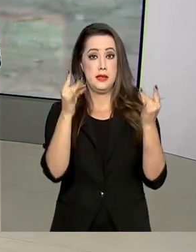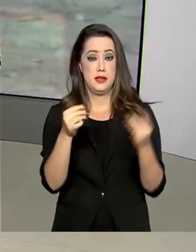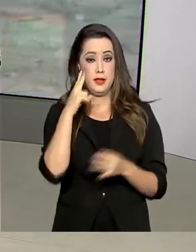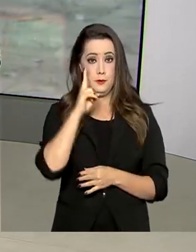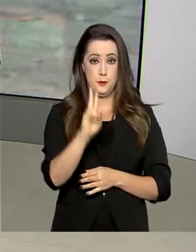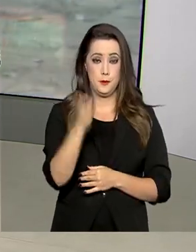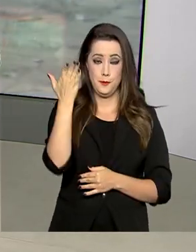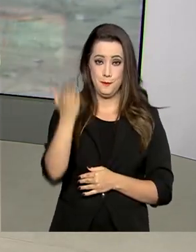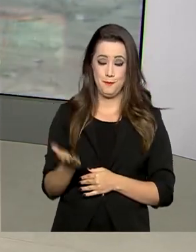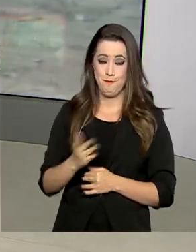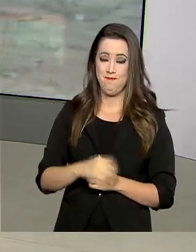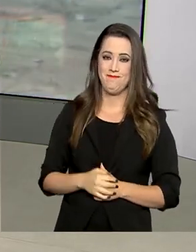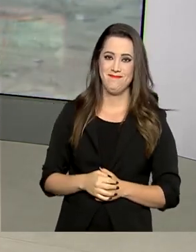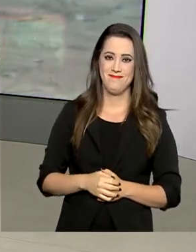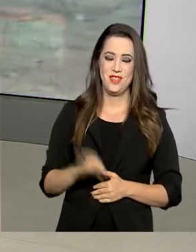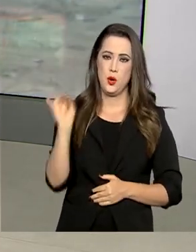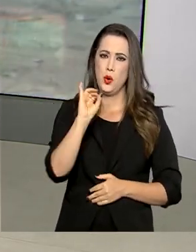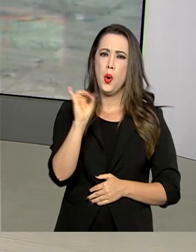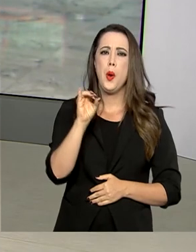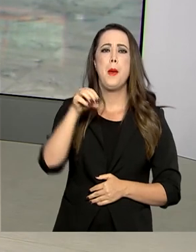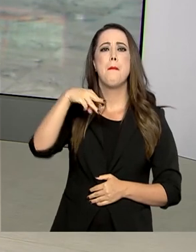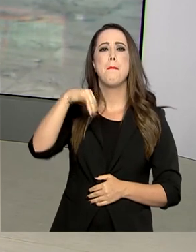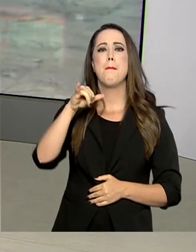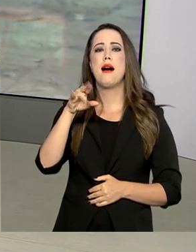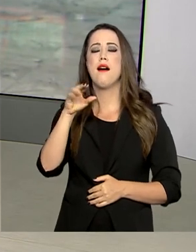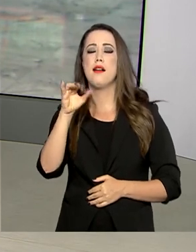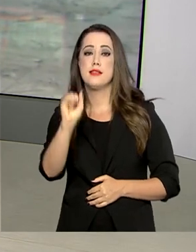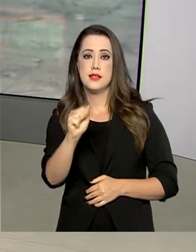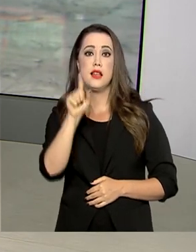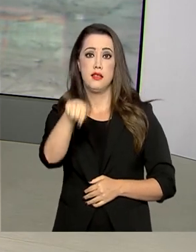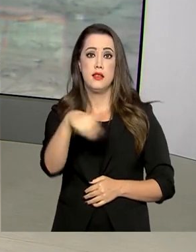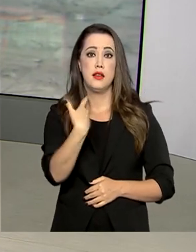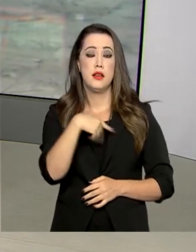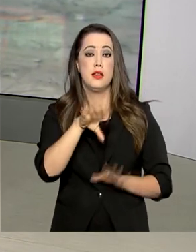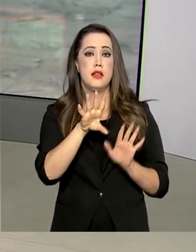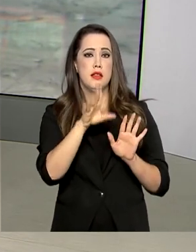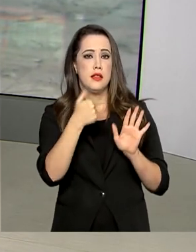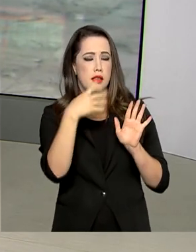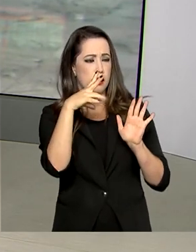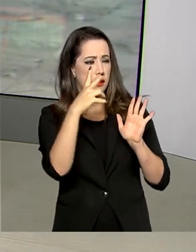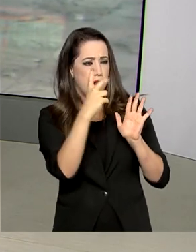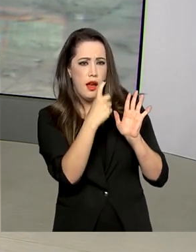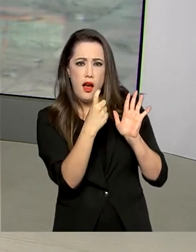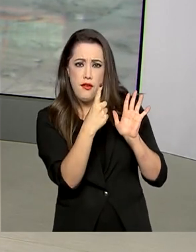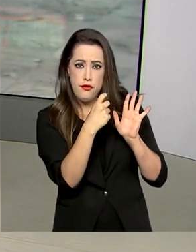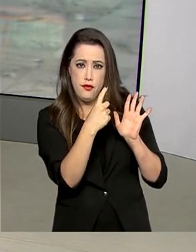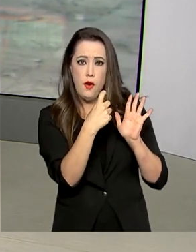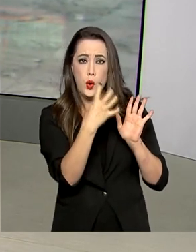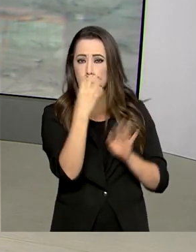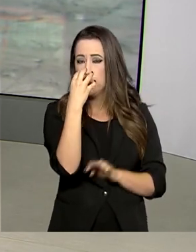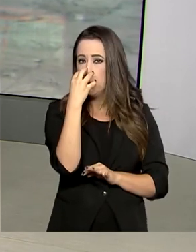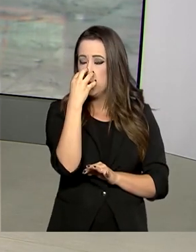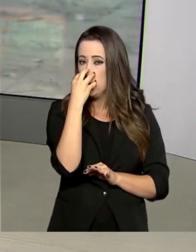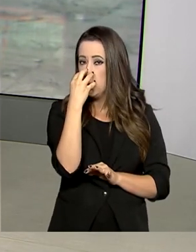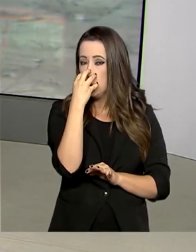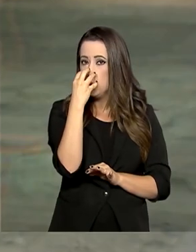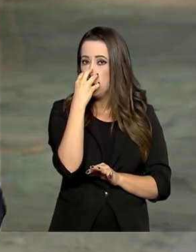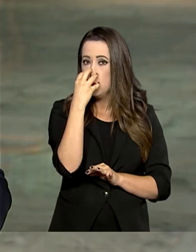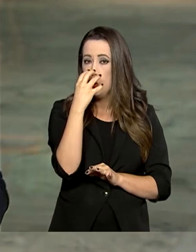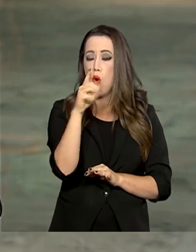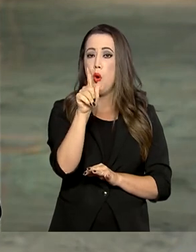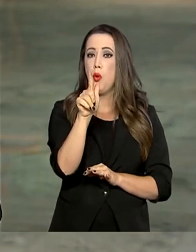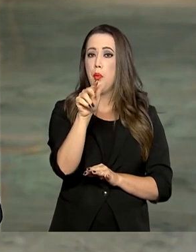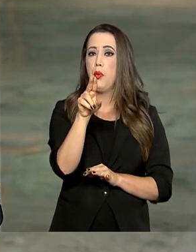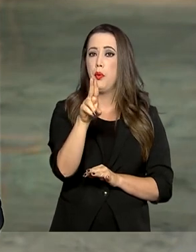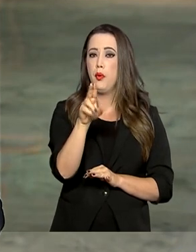os detalhes para a gente. Márcia, a nota tem a imagem do lobo-guará. Boa tarde. Boa tarde, Roberto. Boa tarde para todos. Pois é,